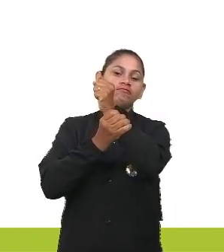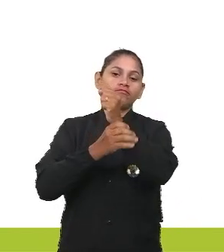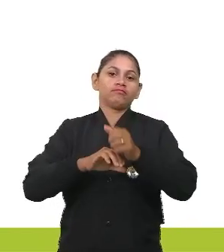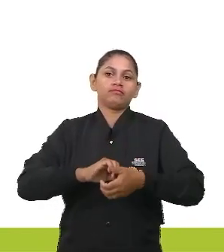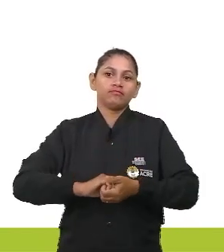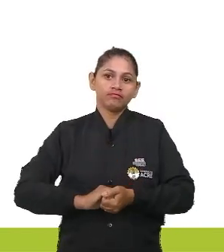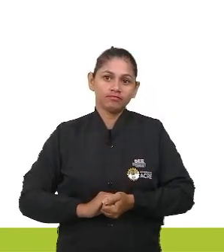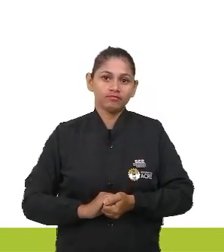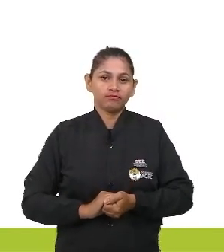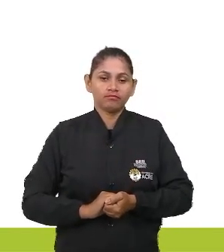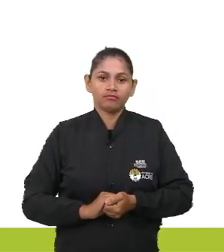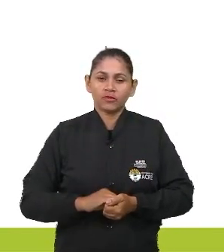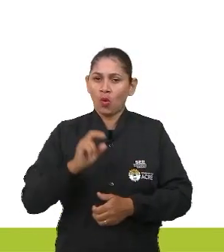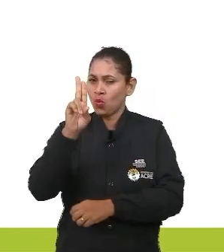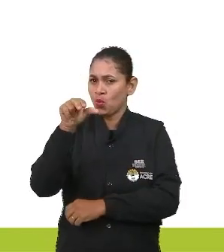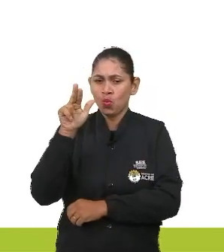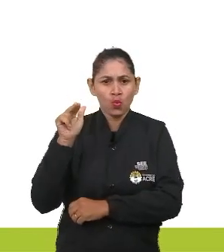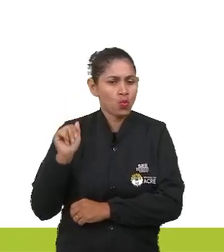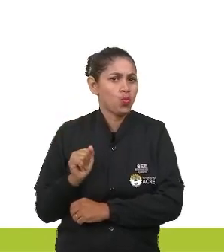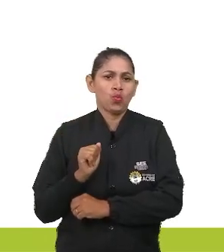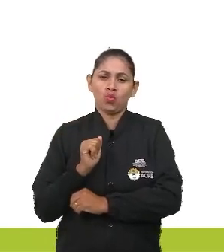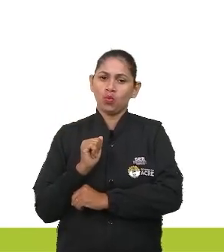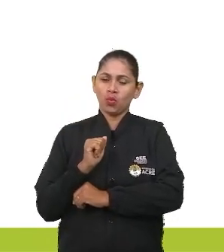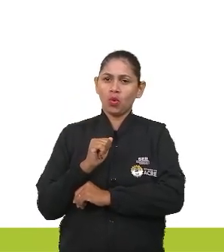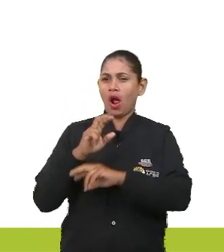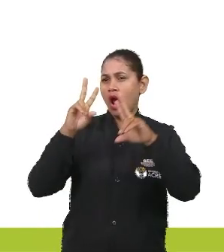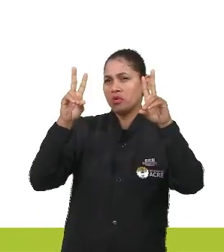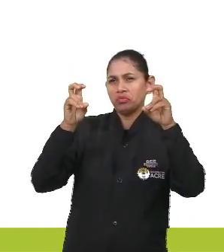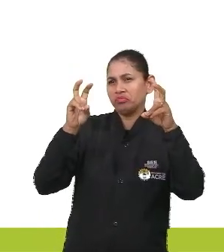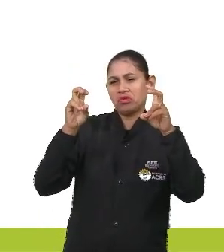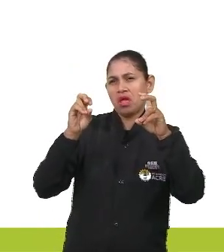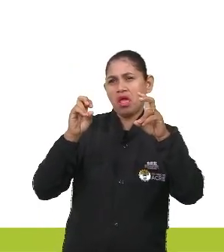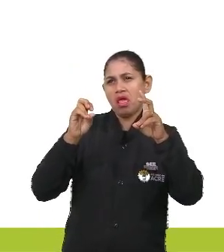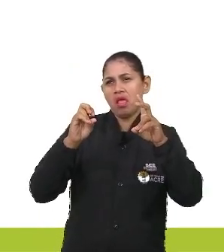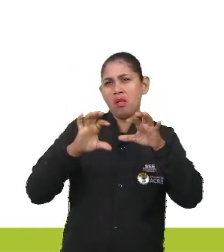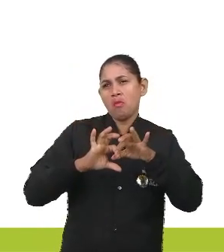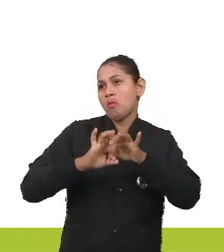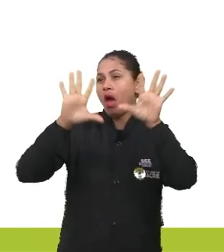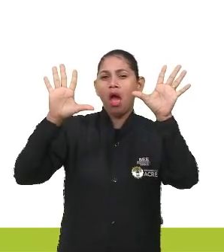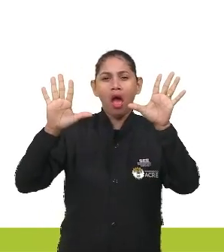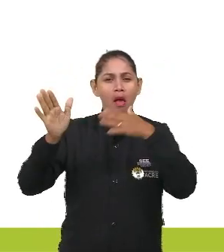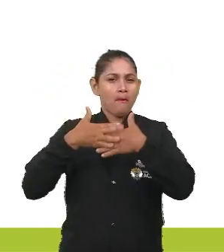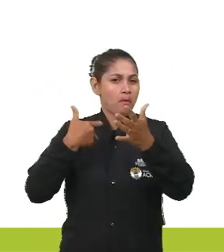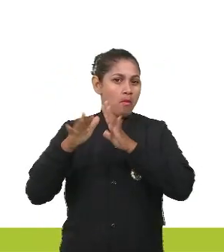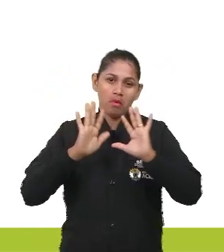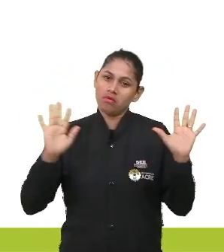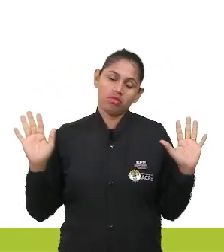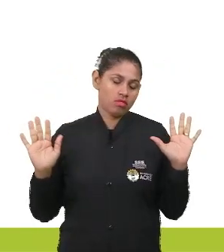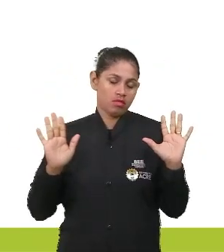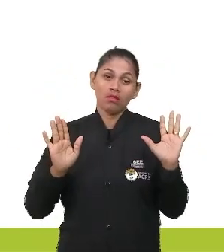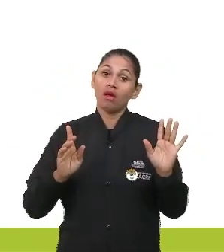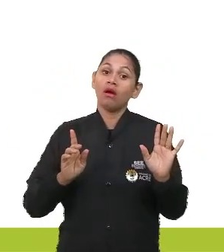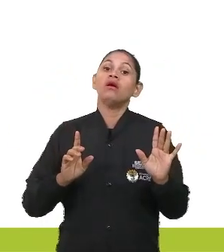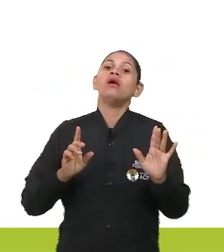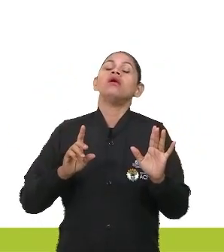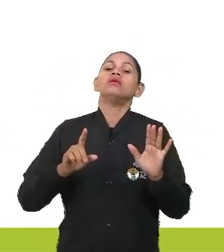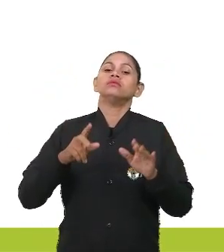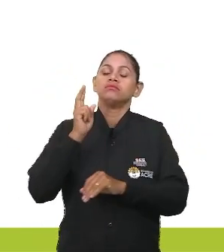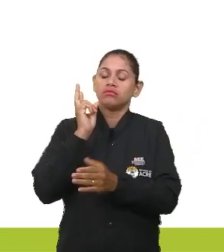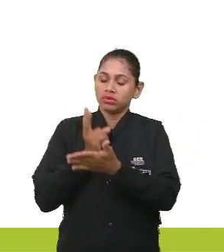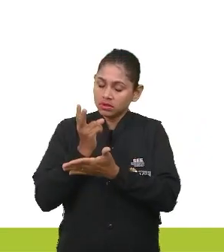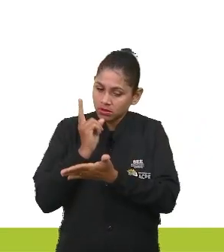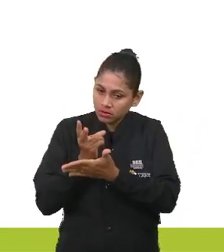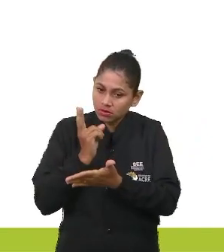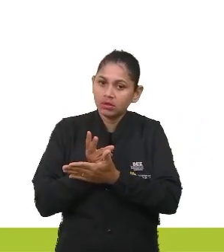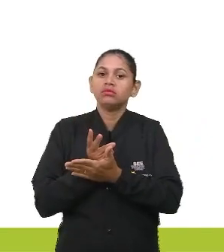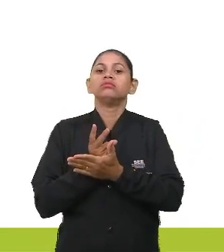tá bom? Então, nunca é um tema do nada, que o MEC ou o NEP tirou ali do nada, mas sempre é uma temática